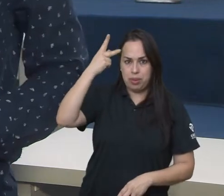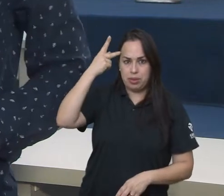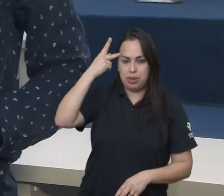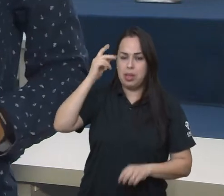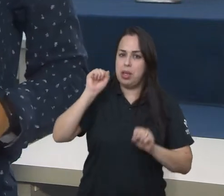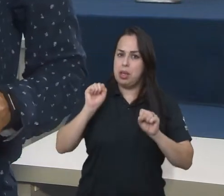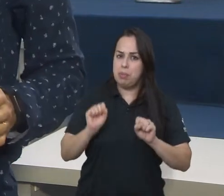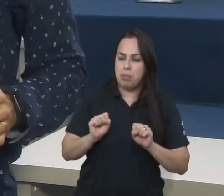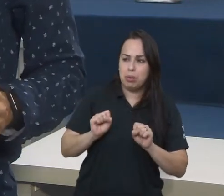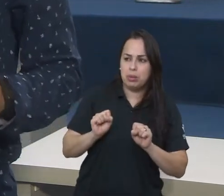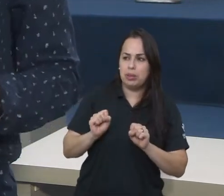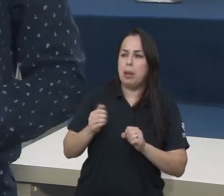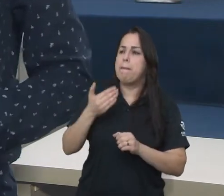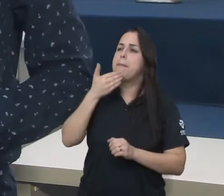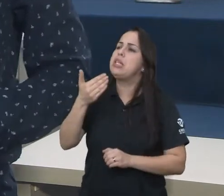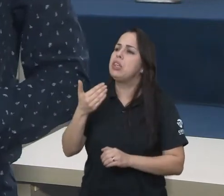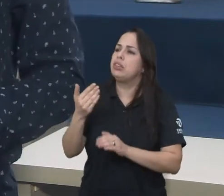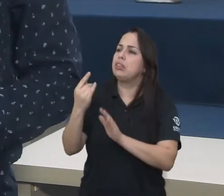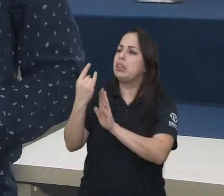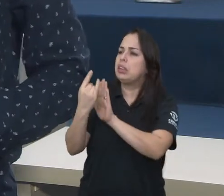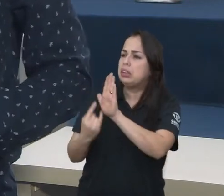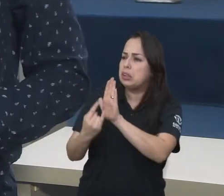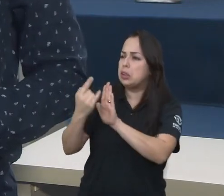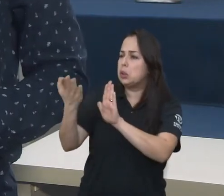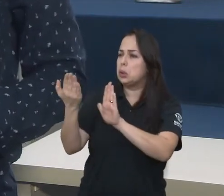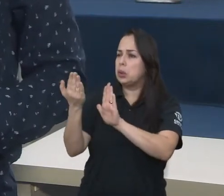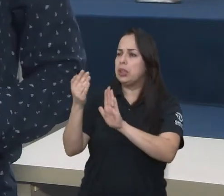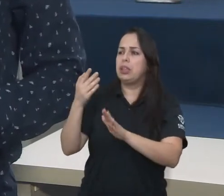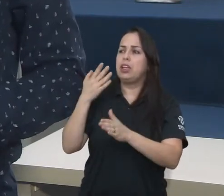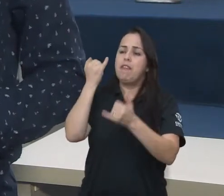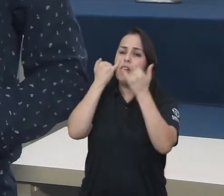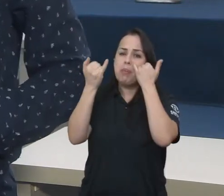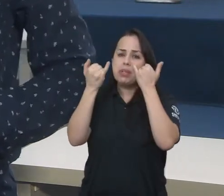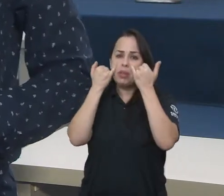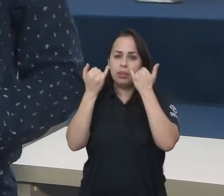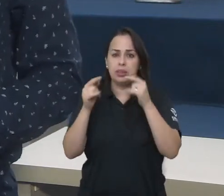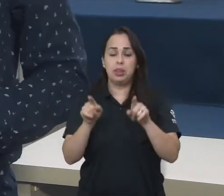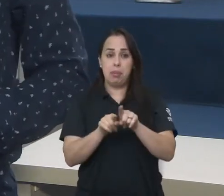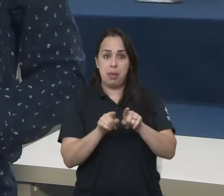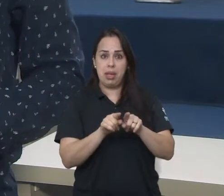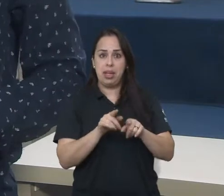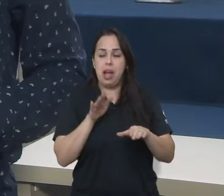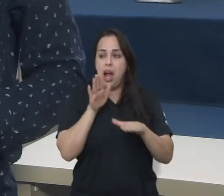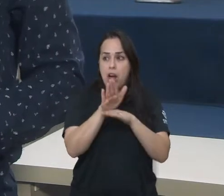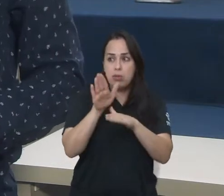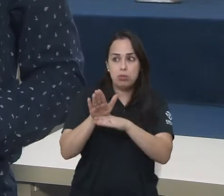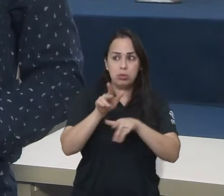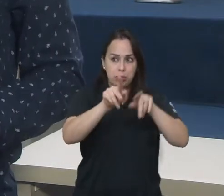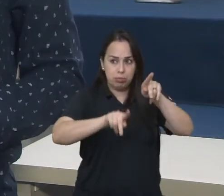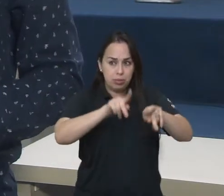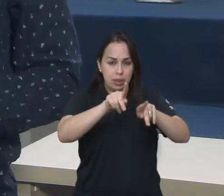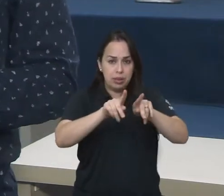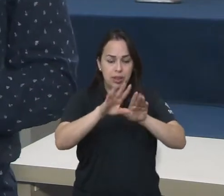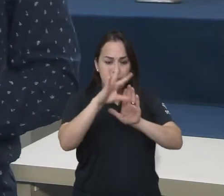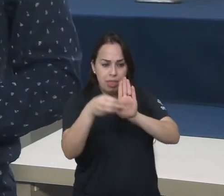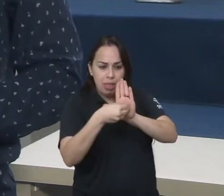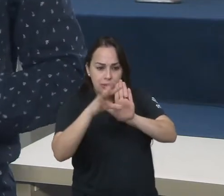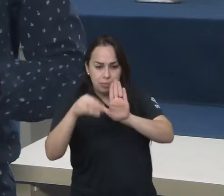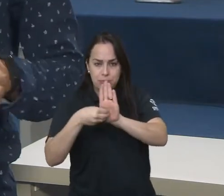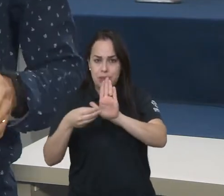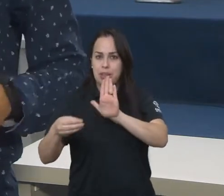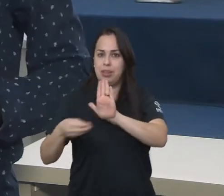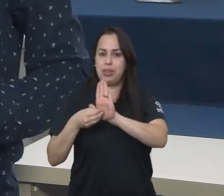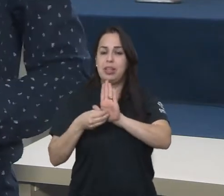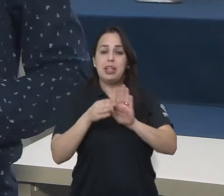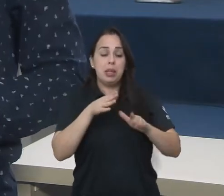e podem fazer diligências para apurar denúncias. Eles também defendem o interesse regional dos moradores, pleiteando emendas